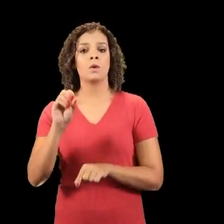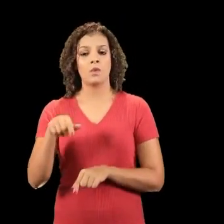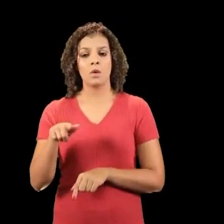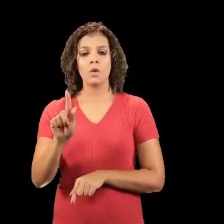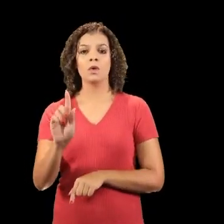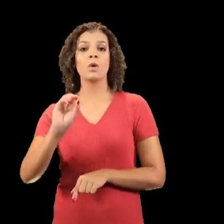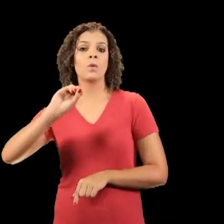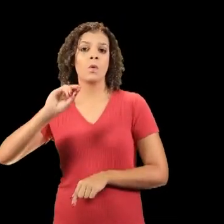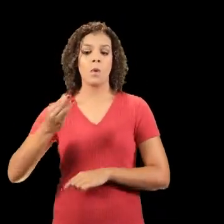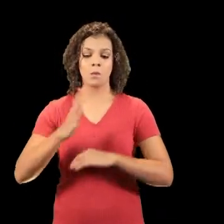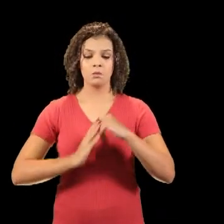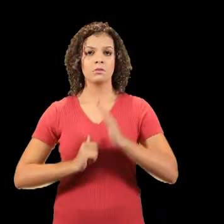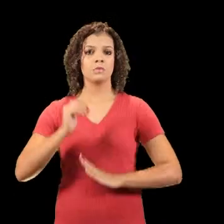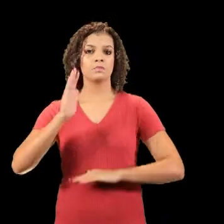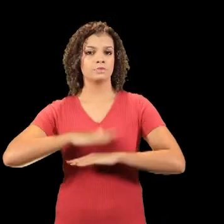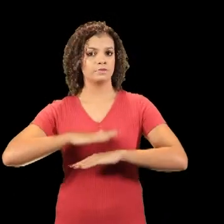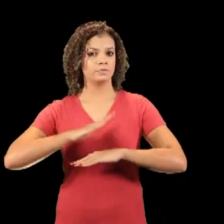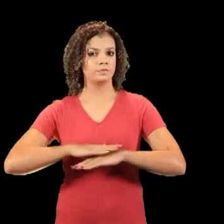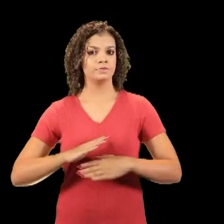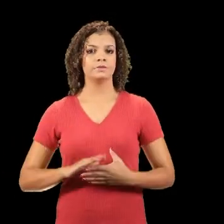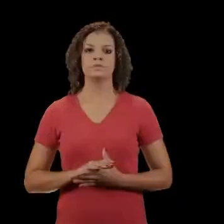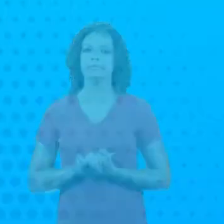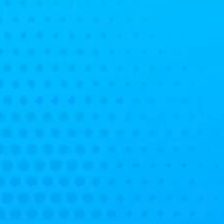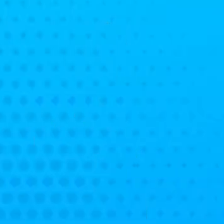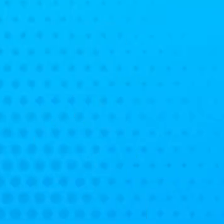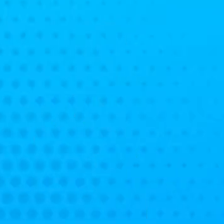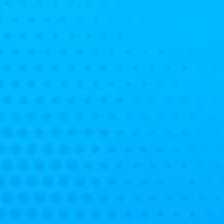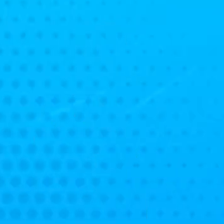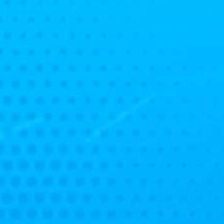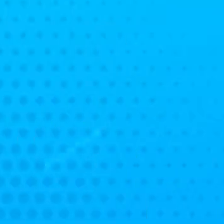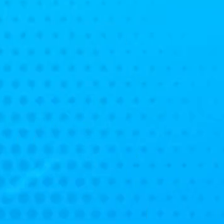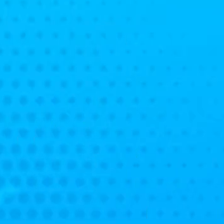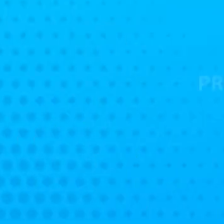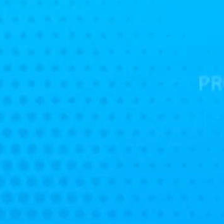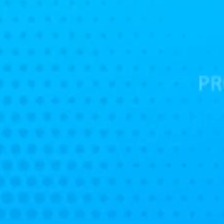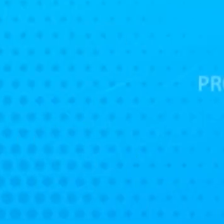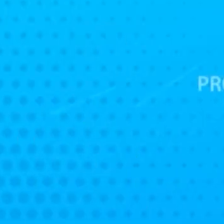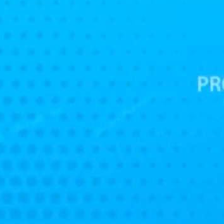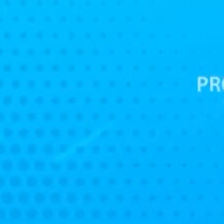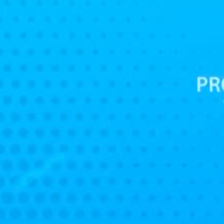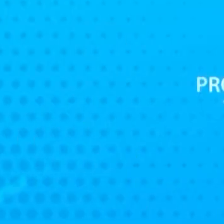fundações, ONGs e também como um profissional liberal. Música